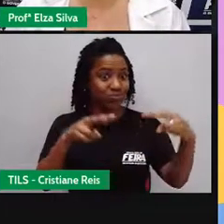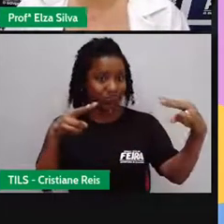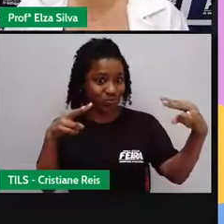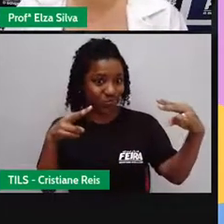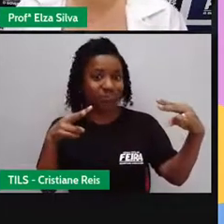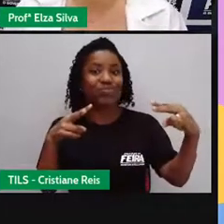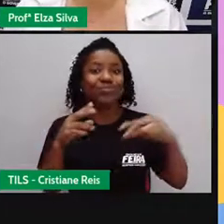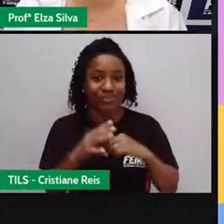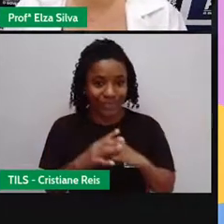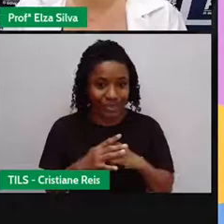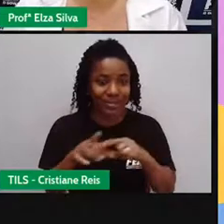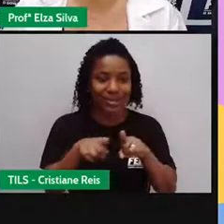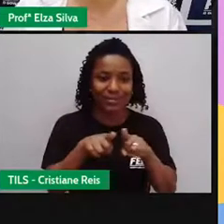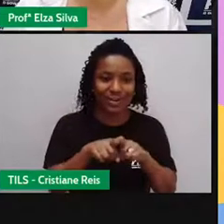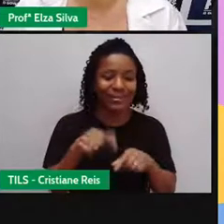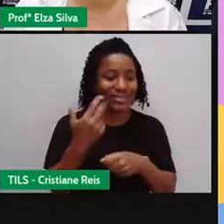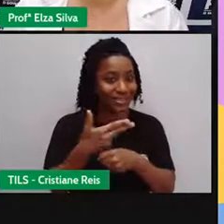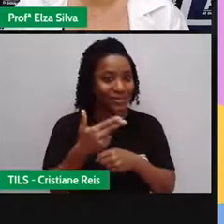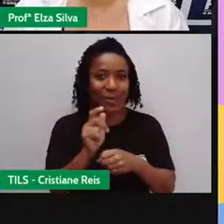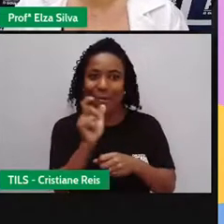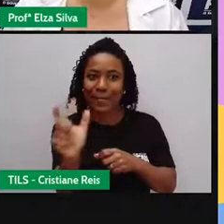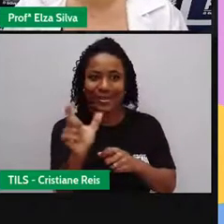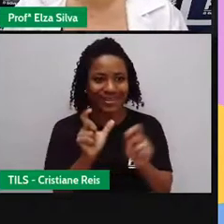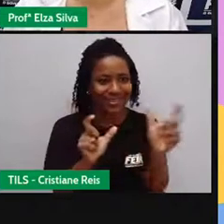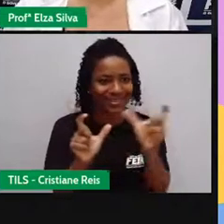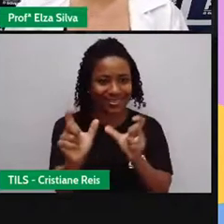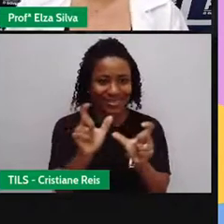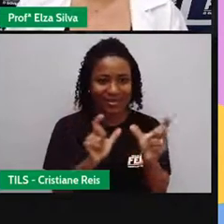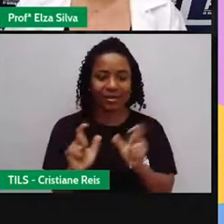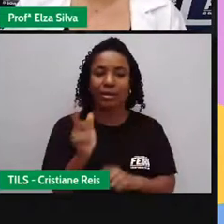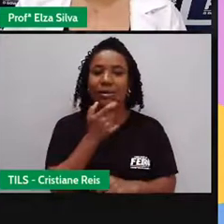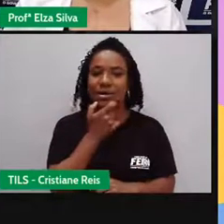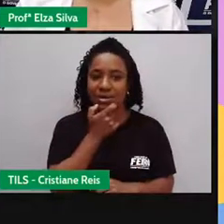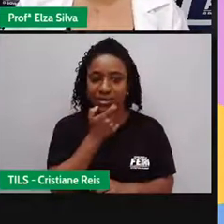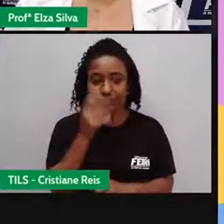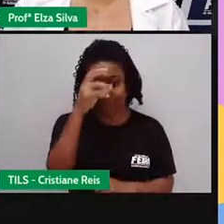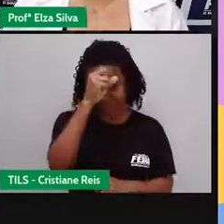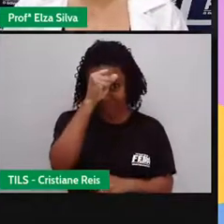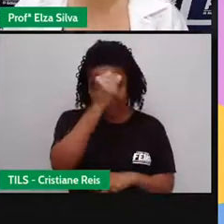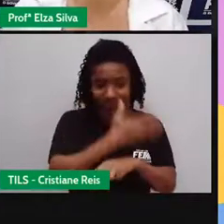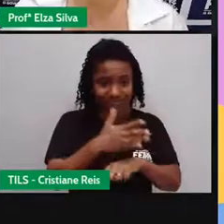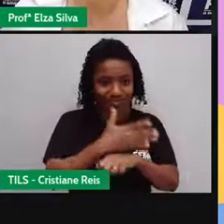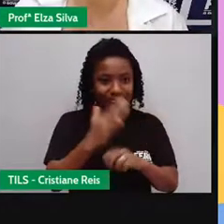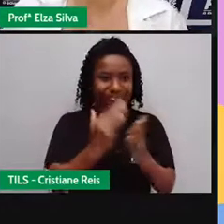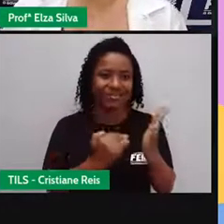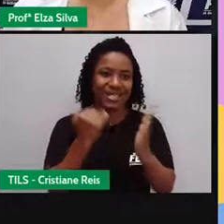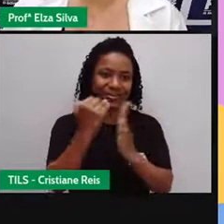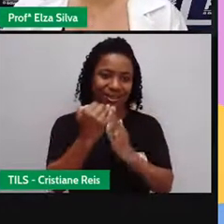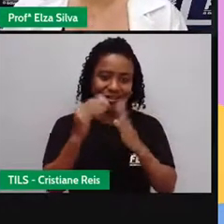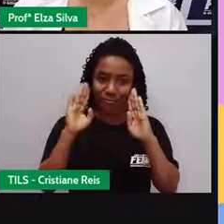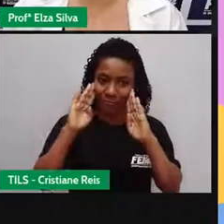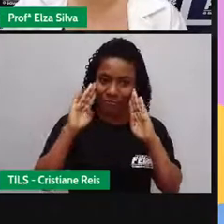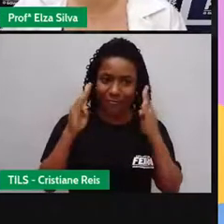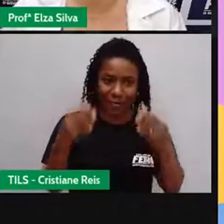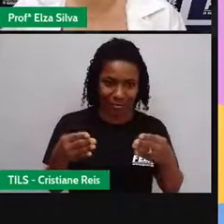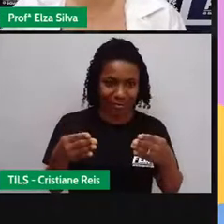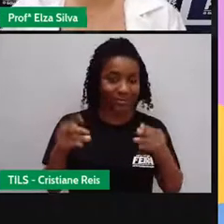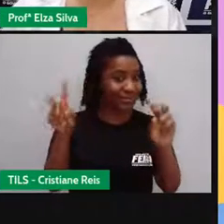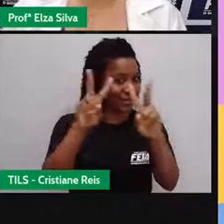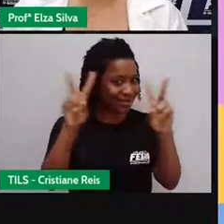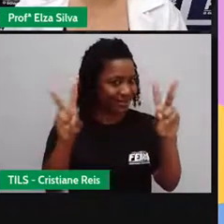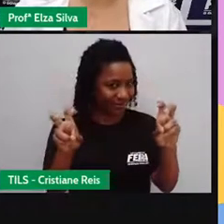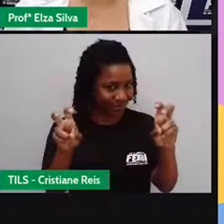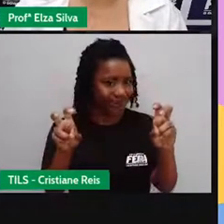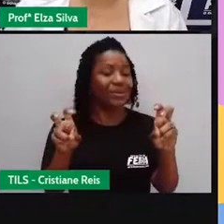repertório lexical na língua inglesa. É claro que o nosso repertório hoje está focalizado nos Olympic Games,